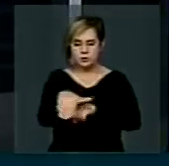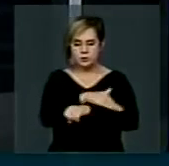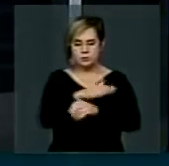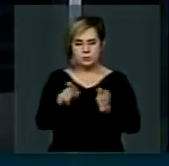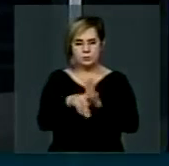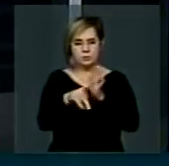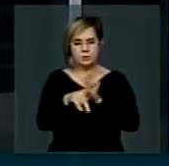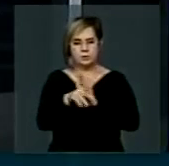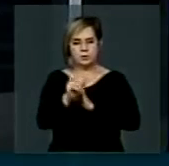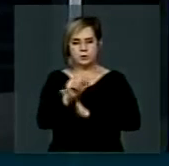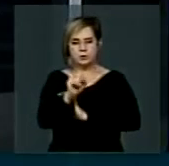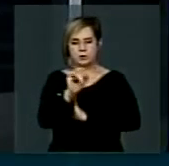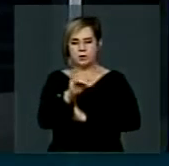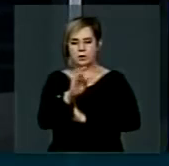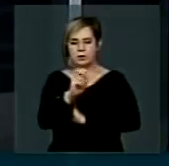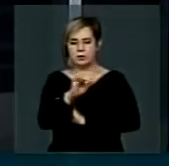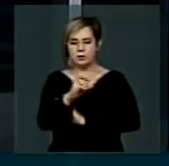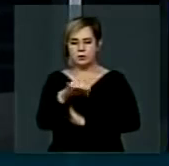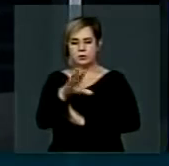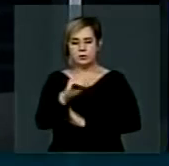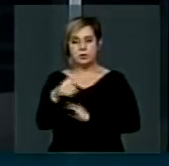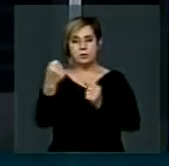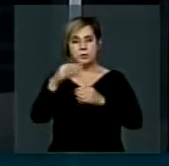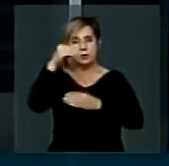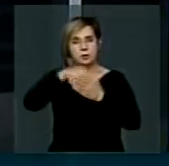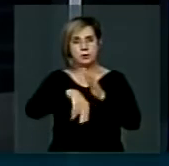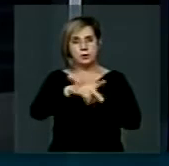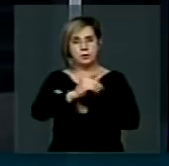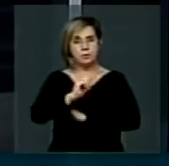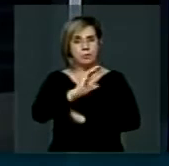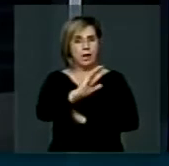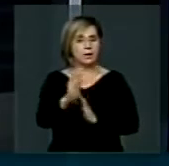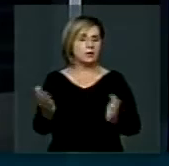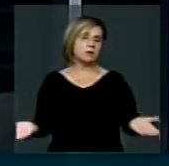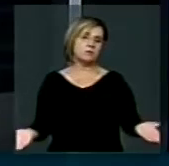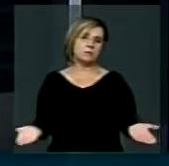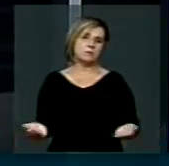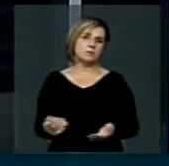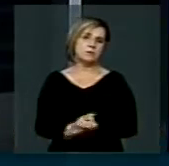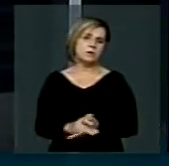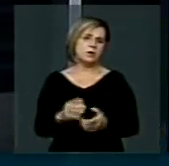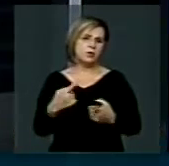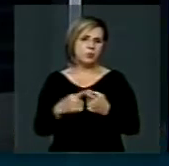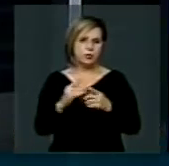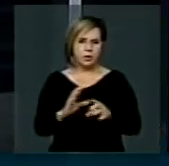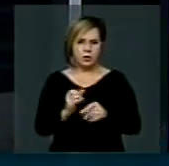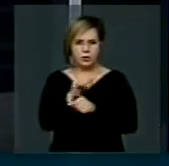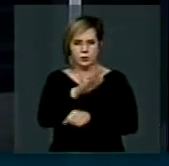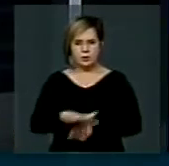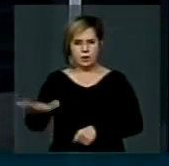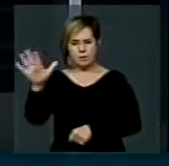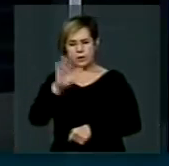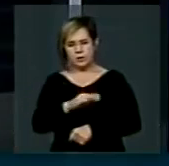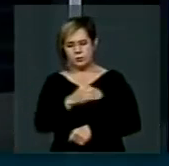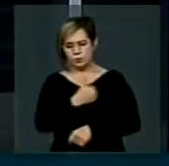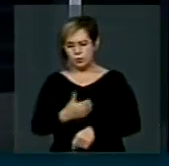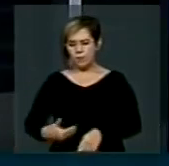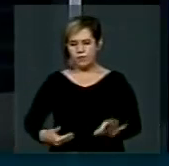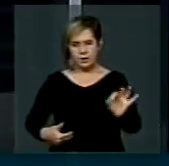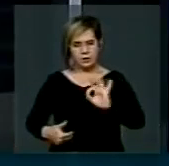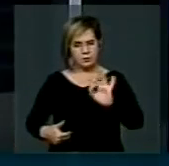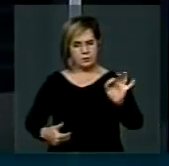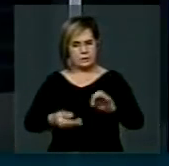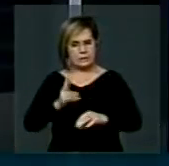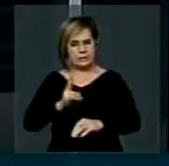assentamentos de reforma agrária se for colocado no PAC, deputado Afonso, porque no Orçamento Geral da União nós temos